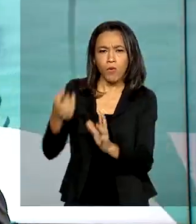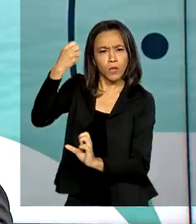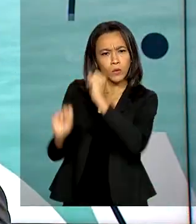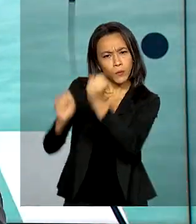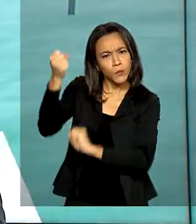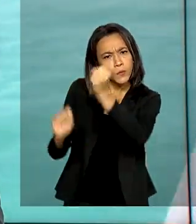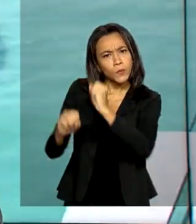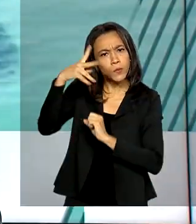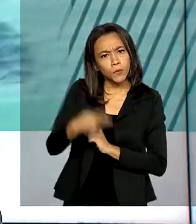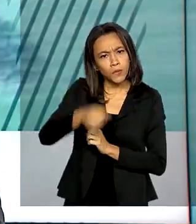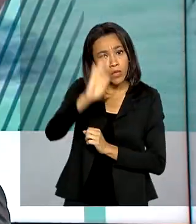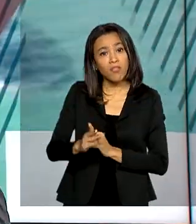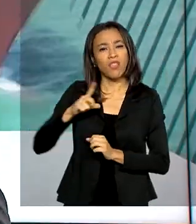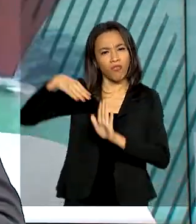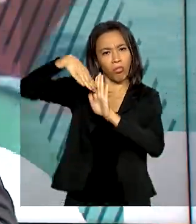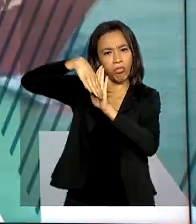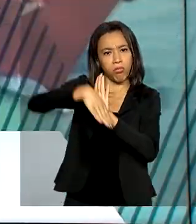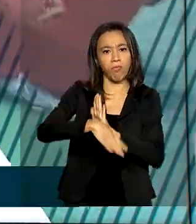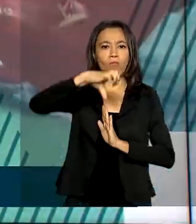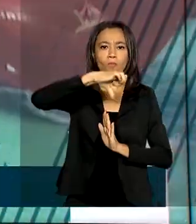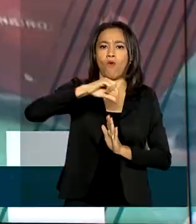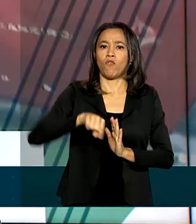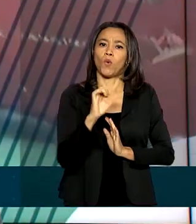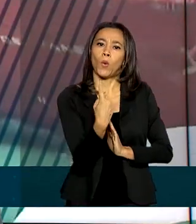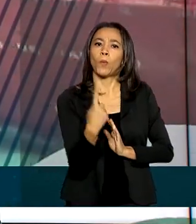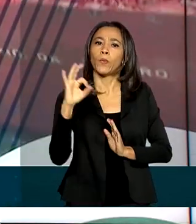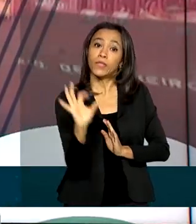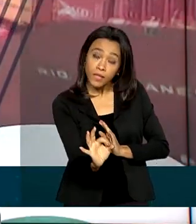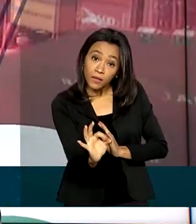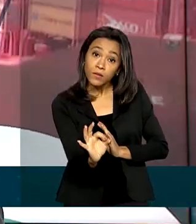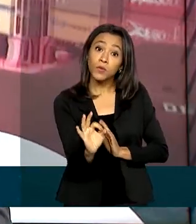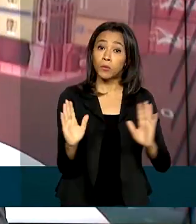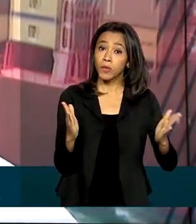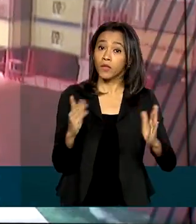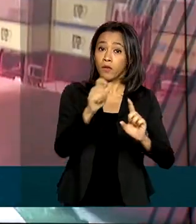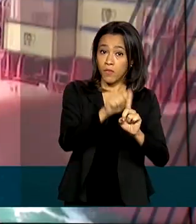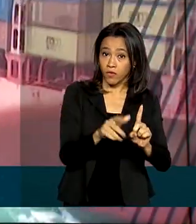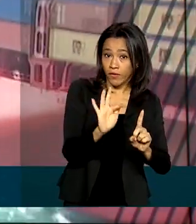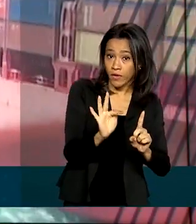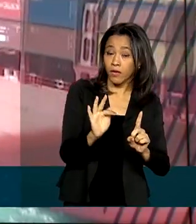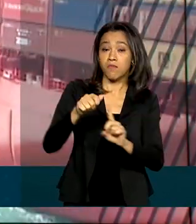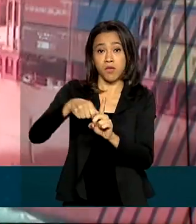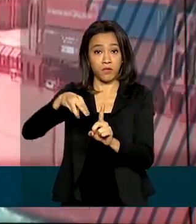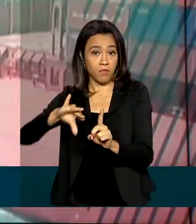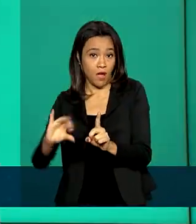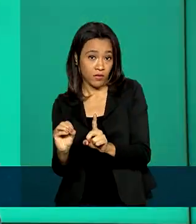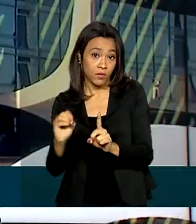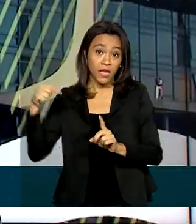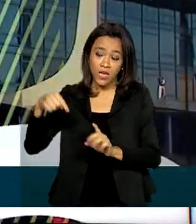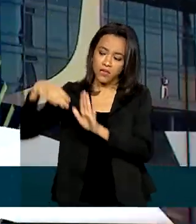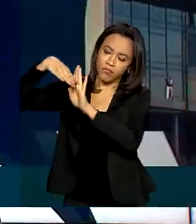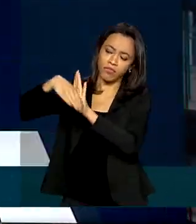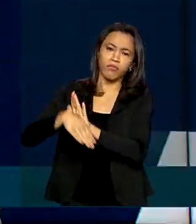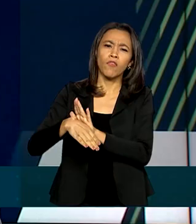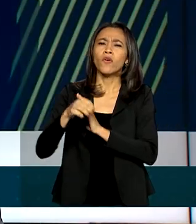indústria nacional teve queda de 9,1% na passagem de fevereiro para março. O recuo foi nos 15